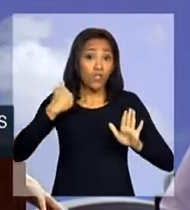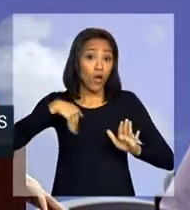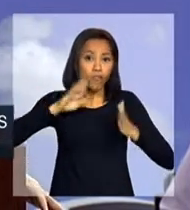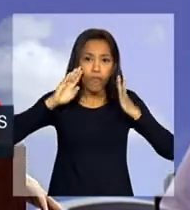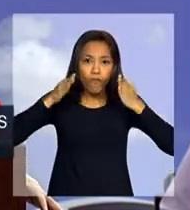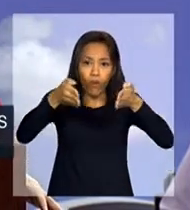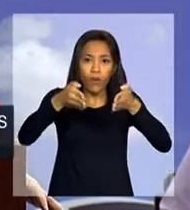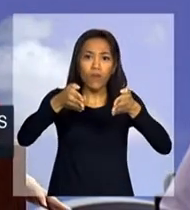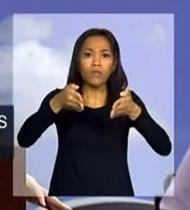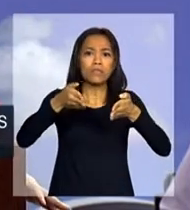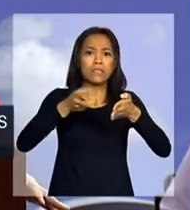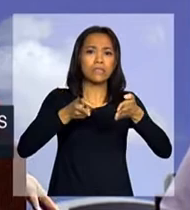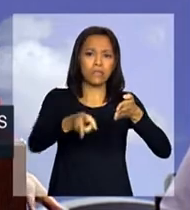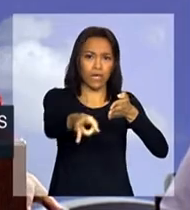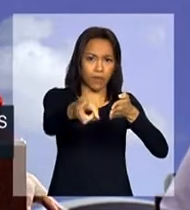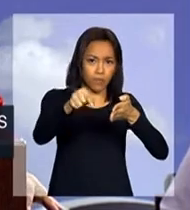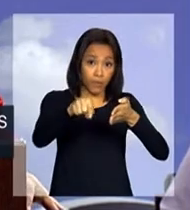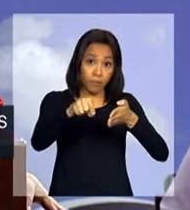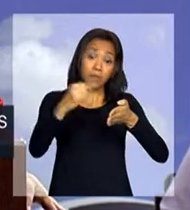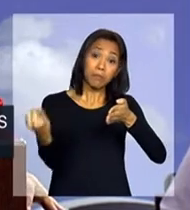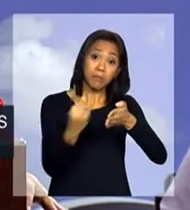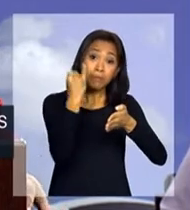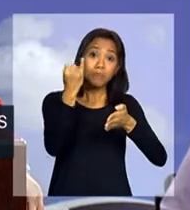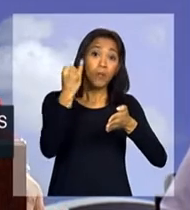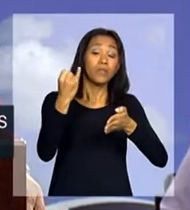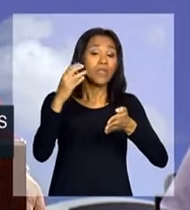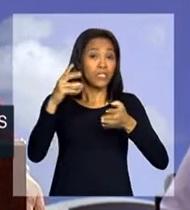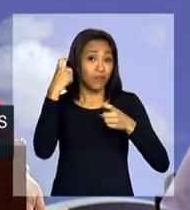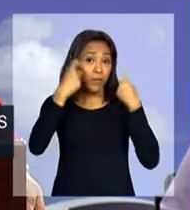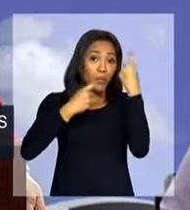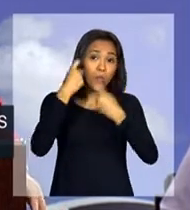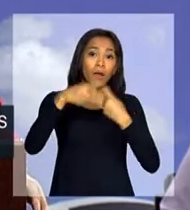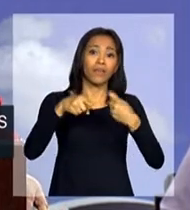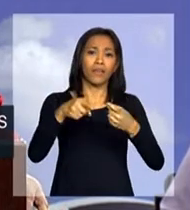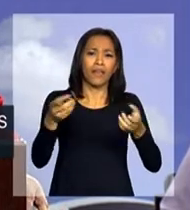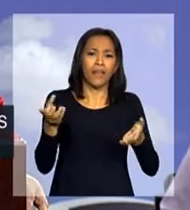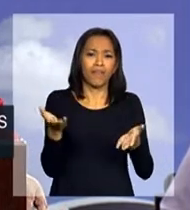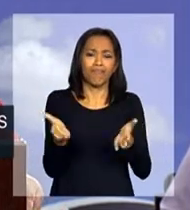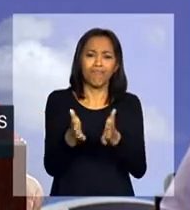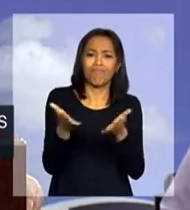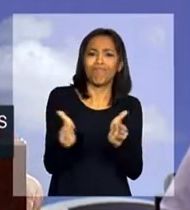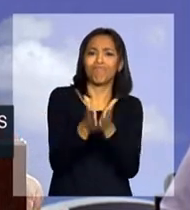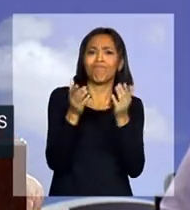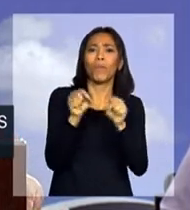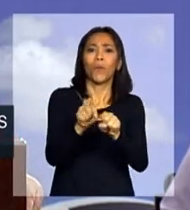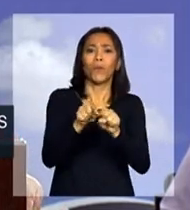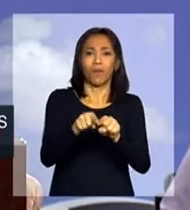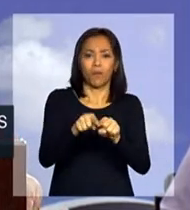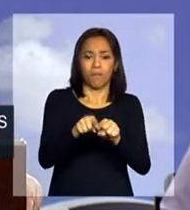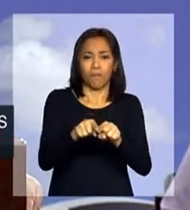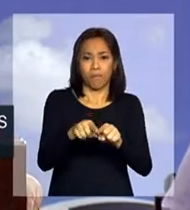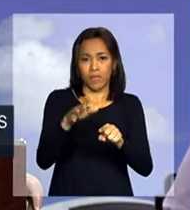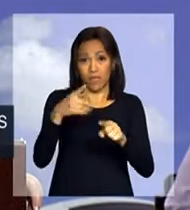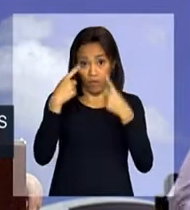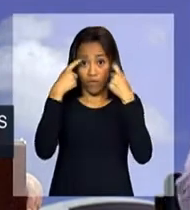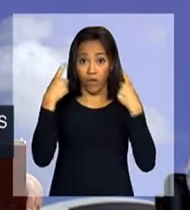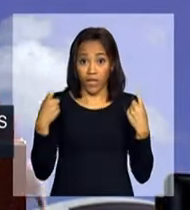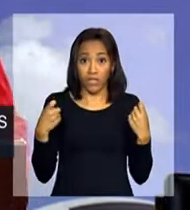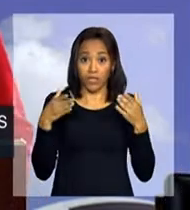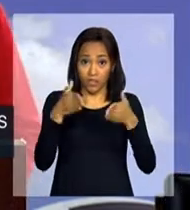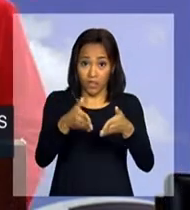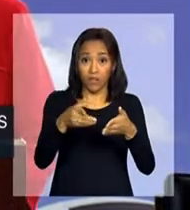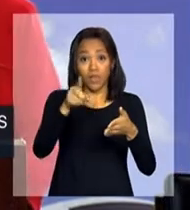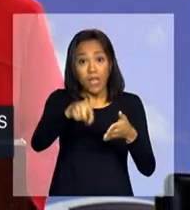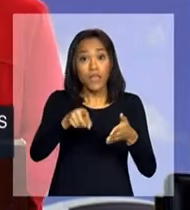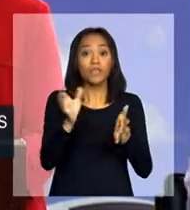num segmento extremamente vulnerável da nossa população quando se trata de violência. E